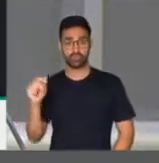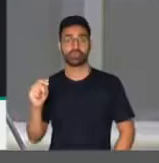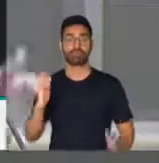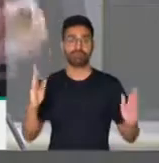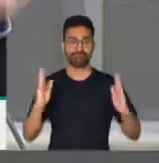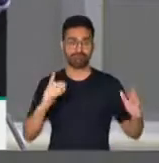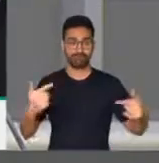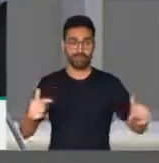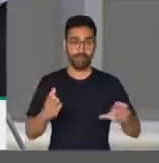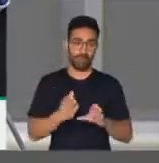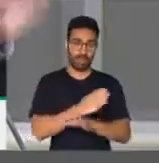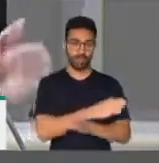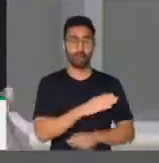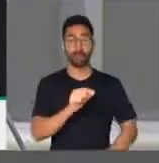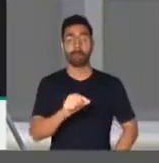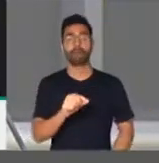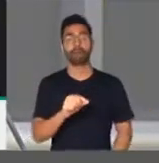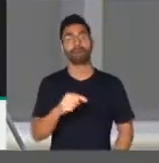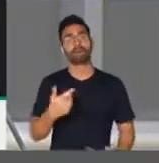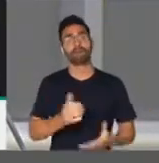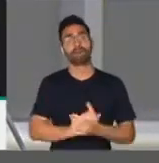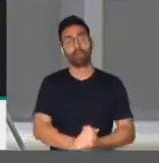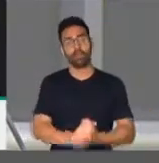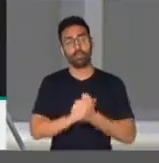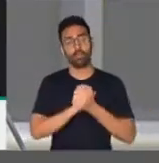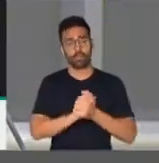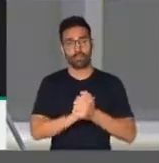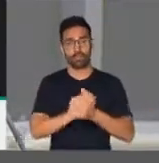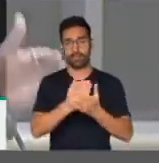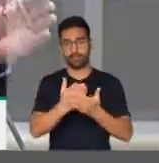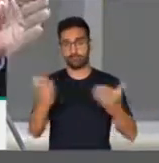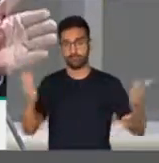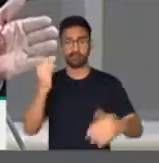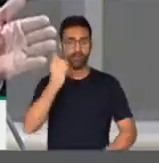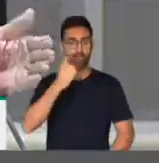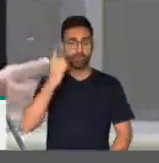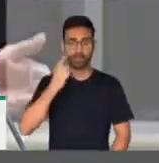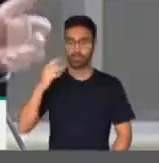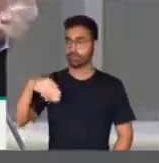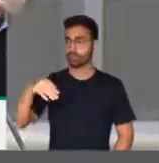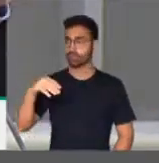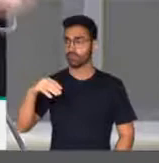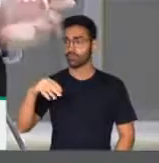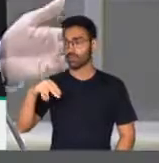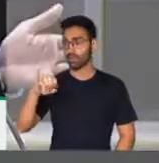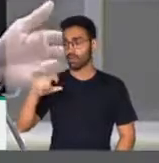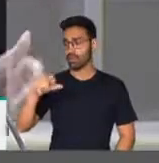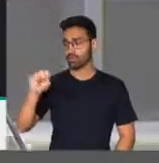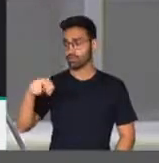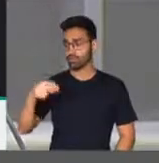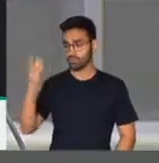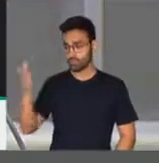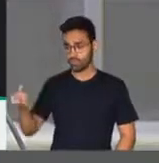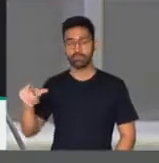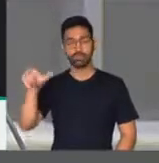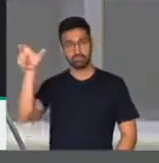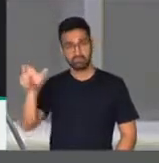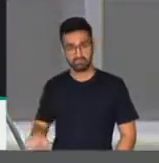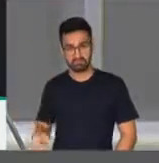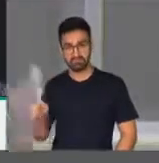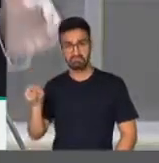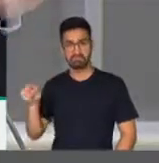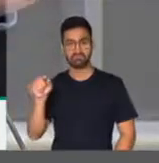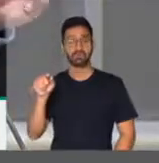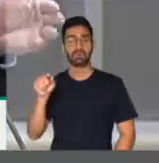cumprimentar mais uma vez as vossas excelências, deputado Marquezelli, um ícone no Estado de São